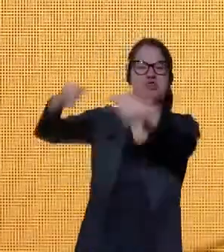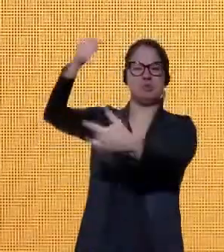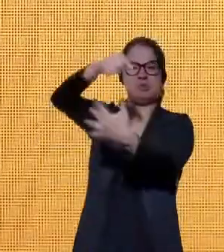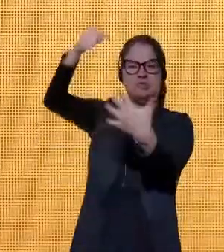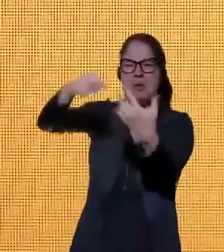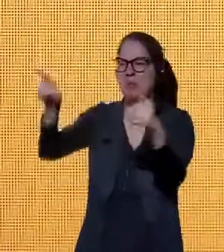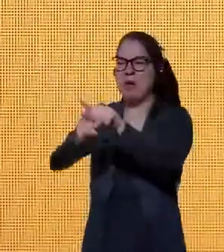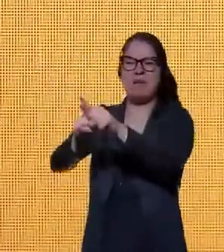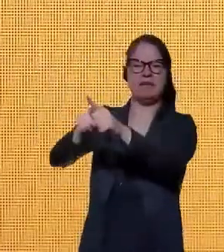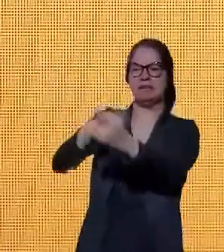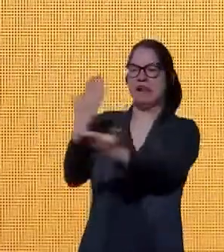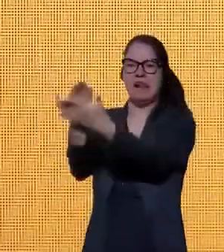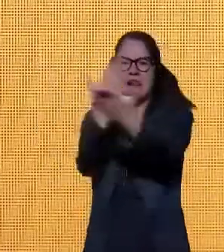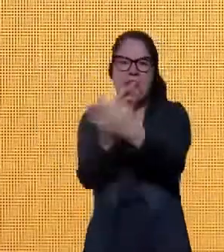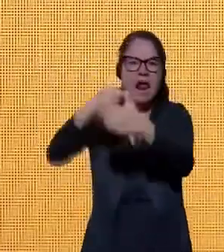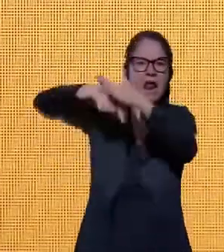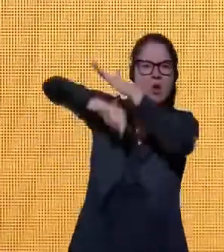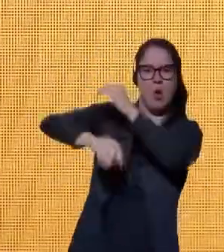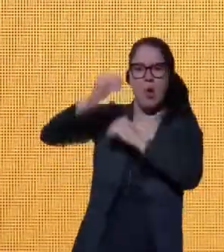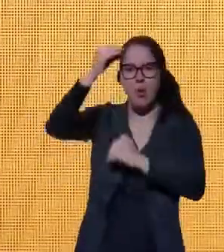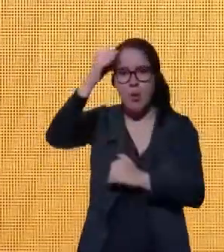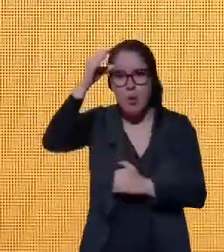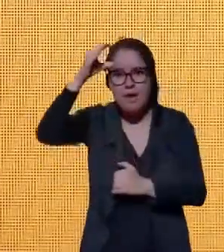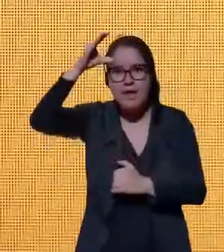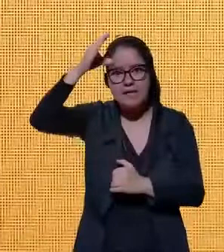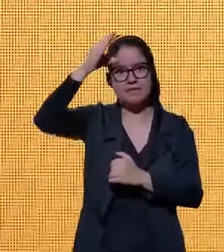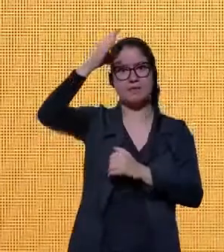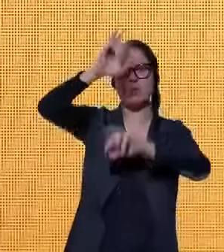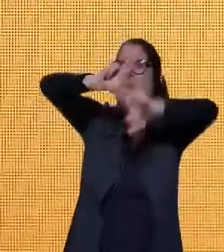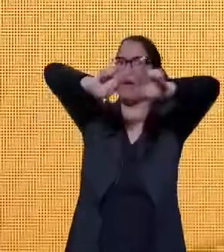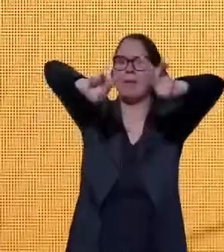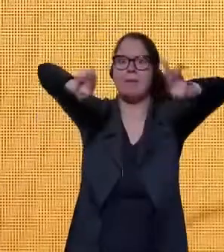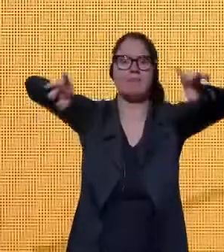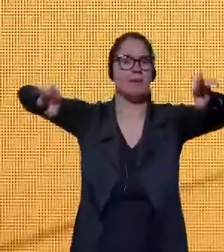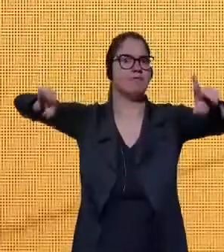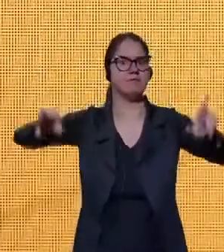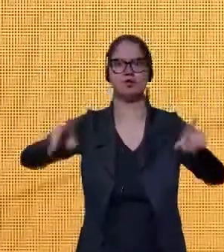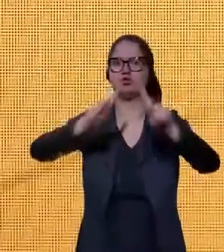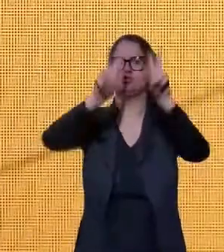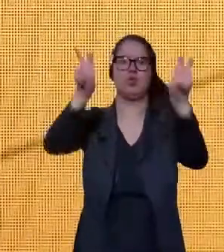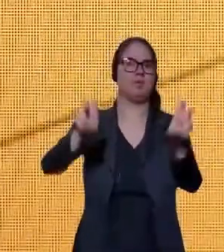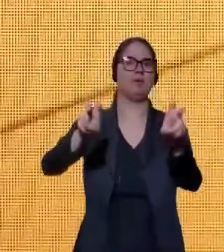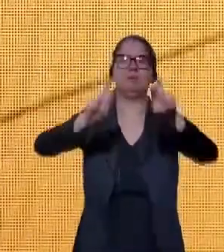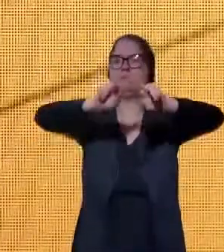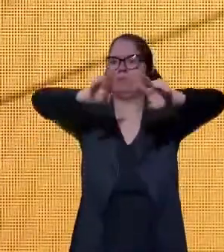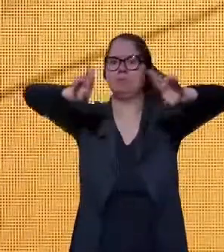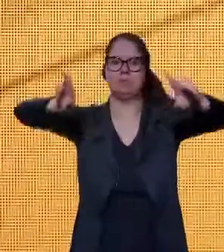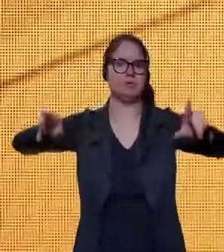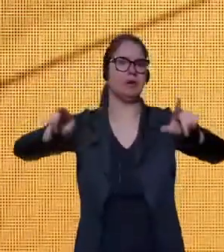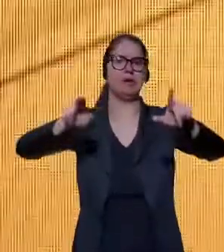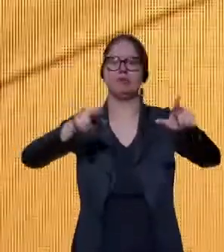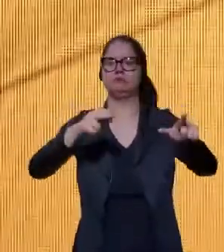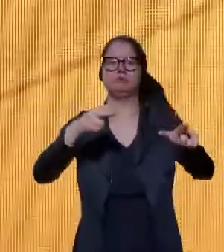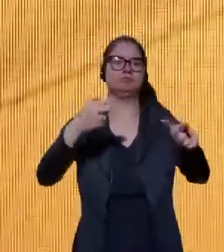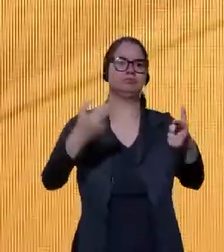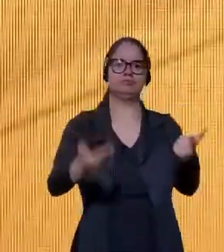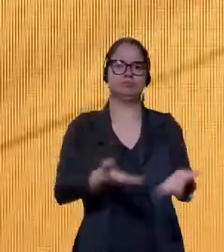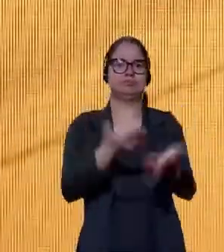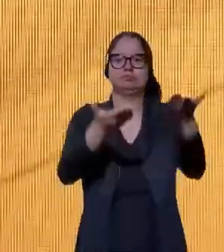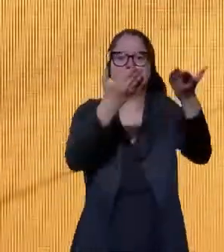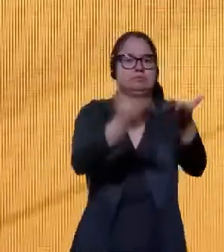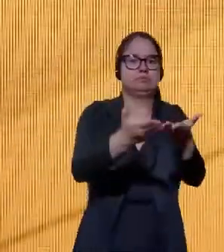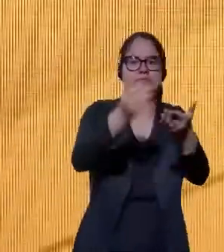aprofundamento do conhecimento em torno das diversas iniciativas nacionais e internacionais para